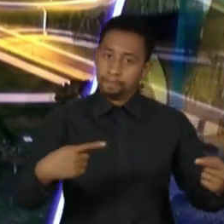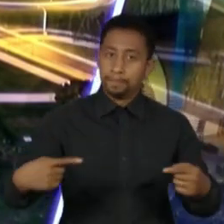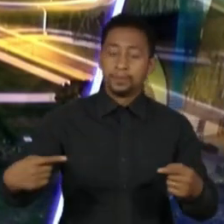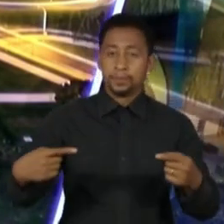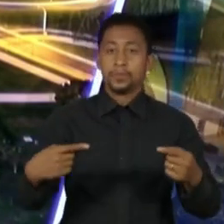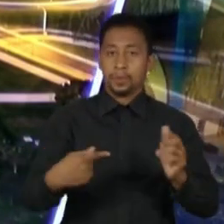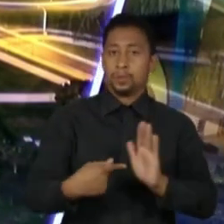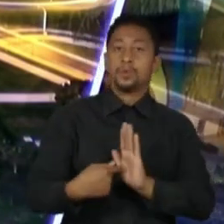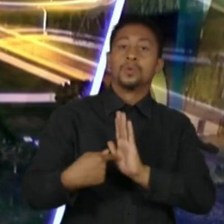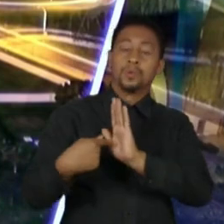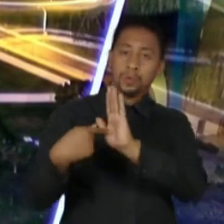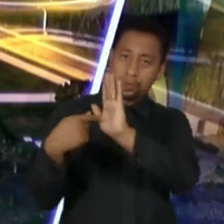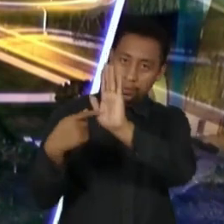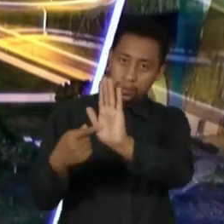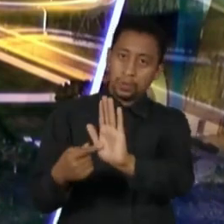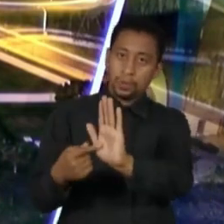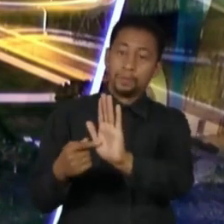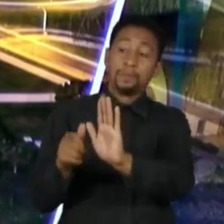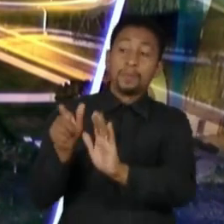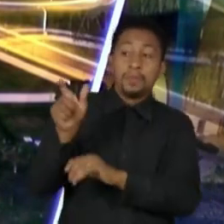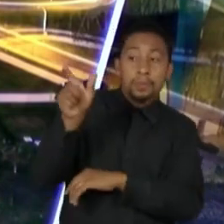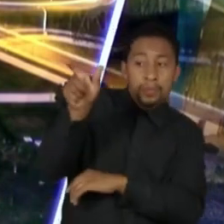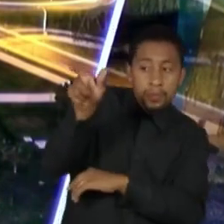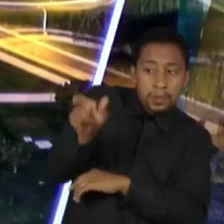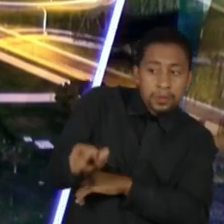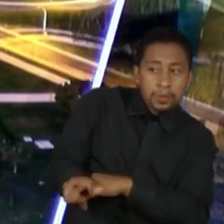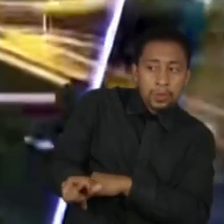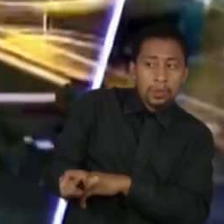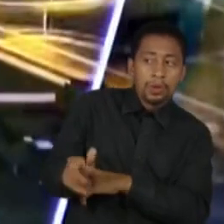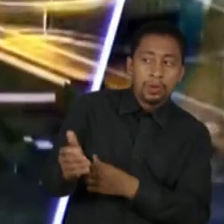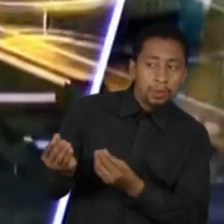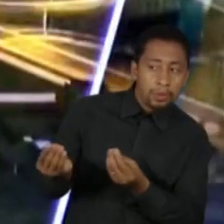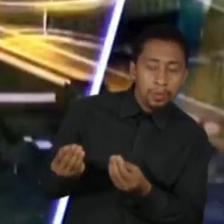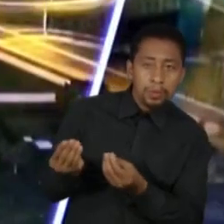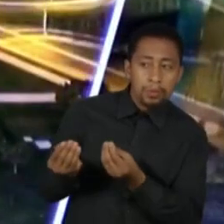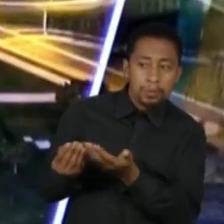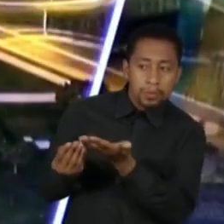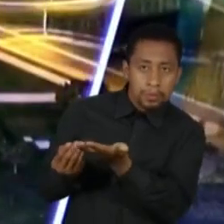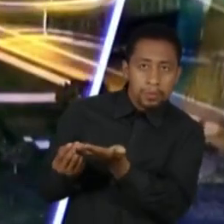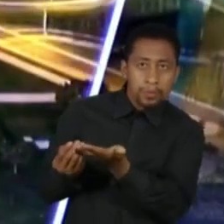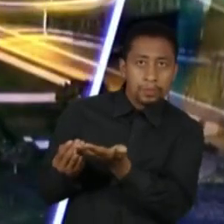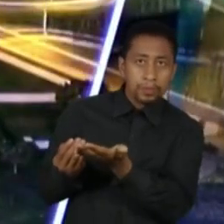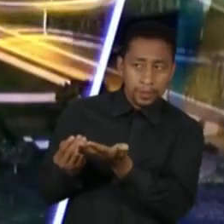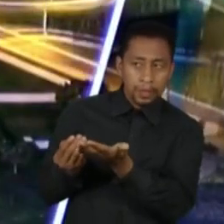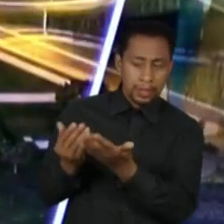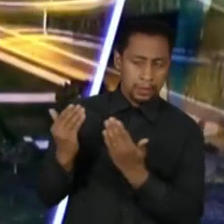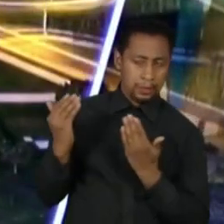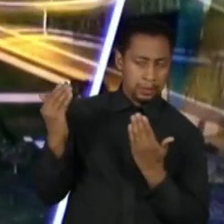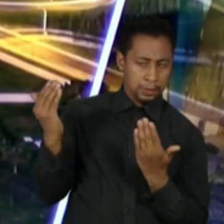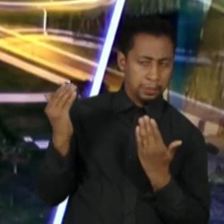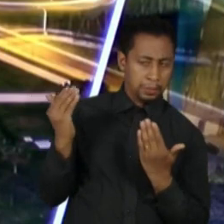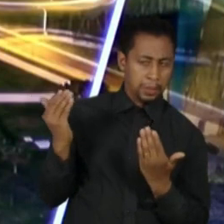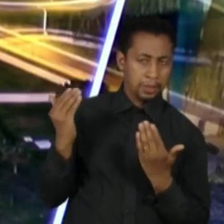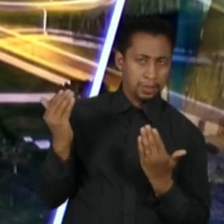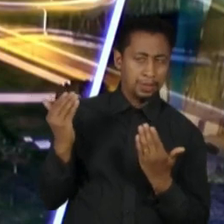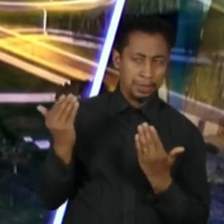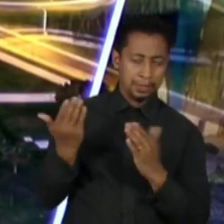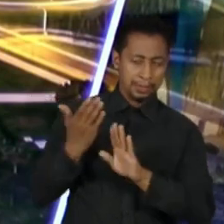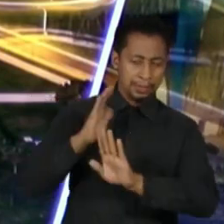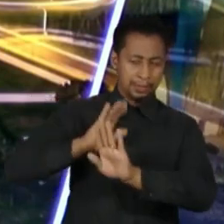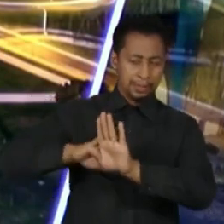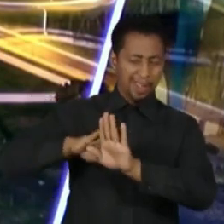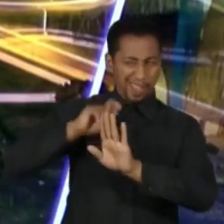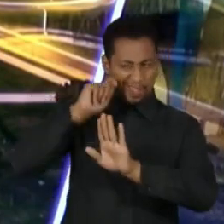identificar alguém e rotular, qualificar como sendo, entre aspas, um suspeito e por isso se dá a